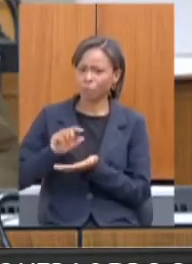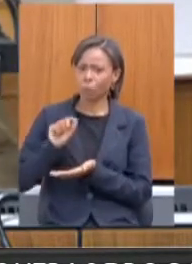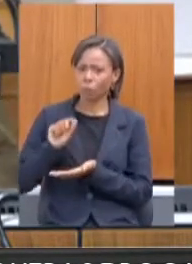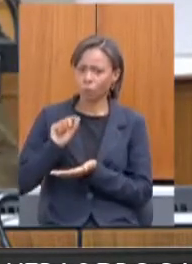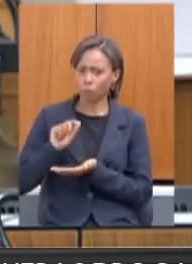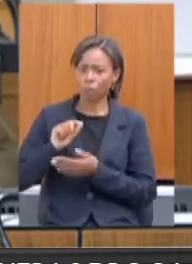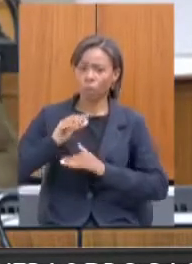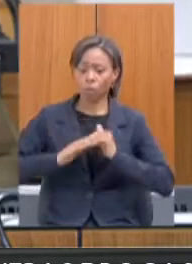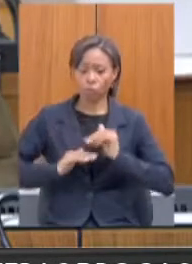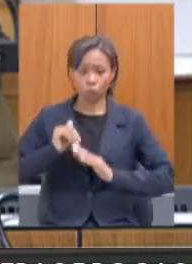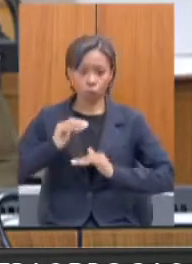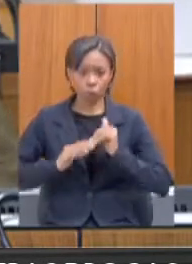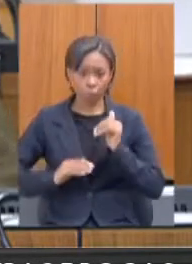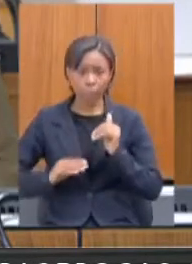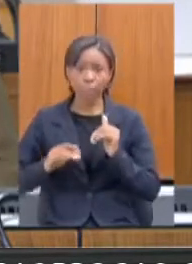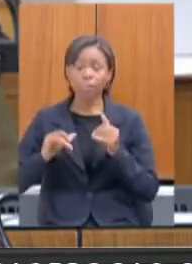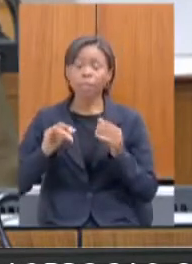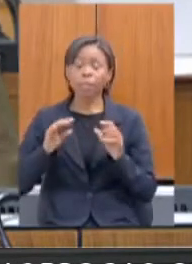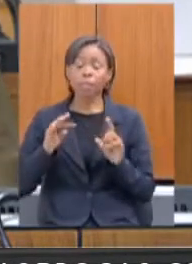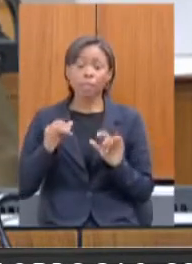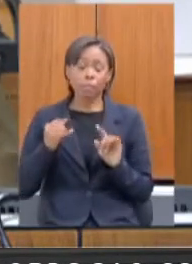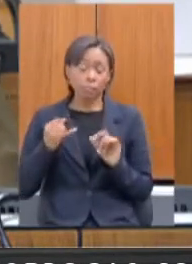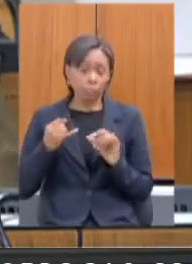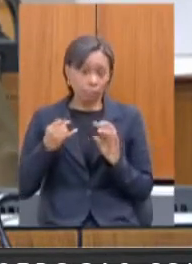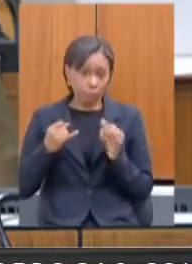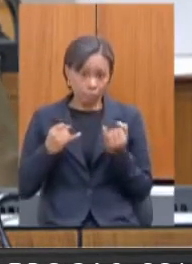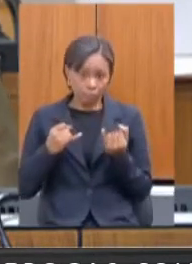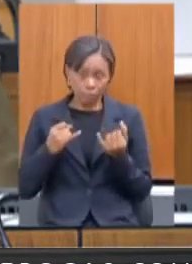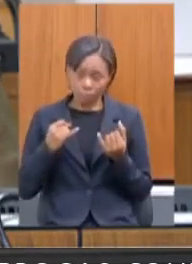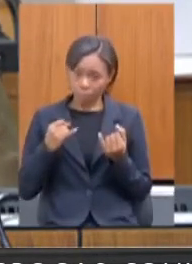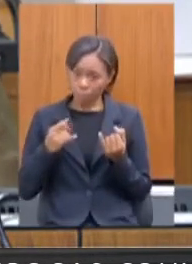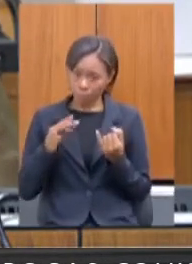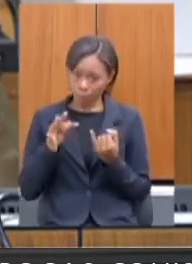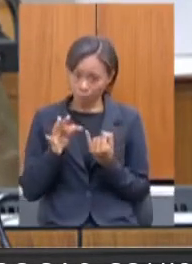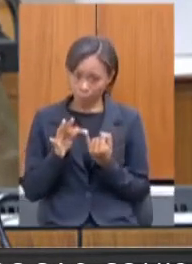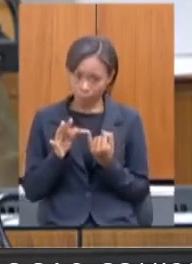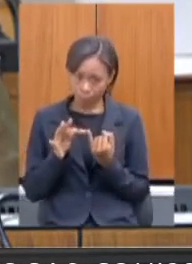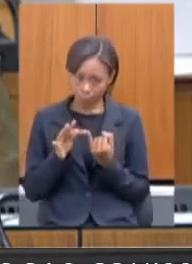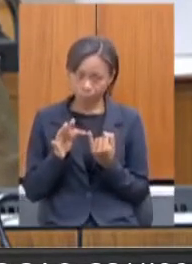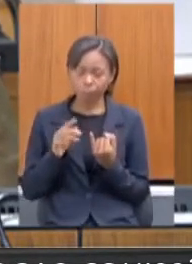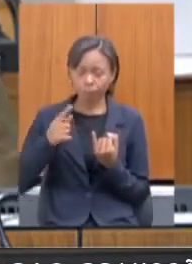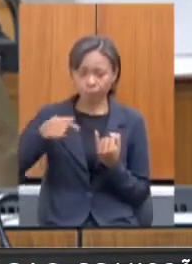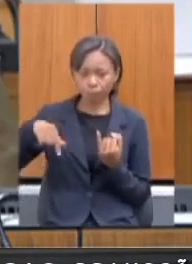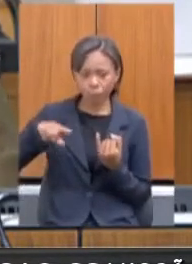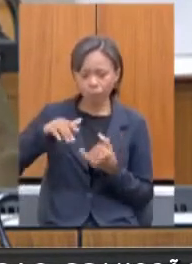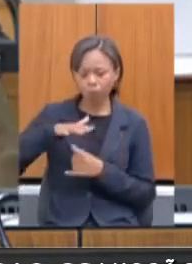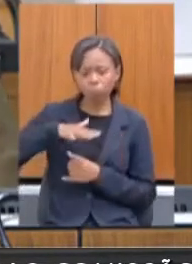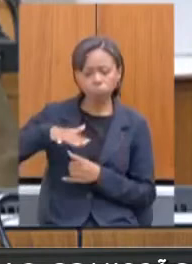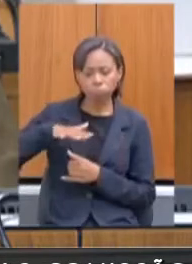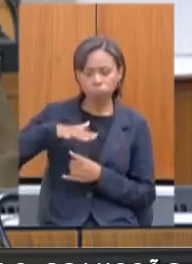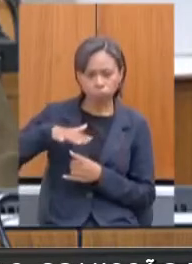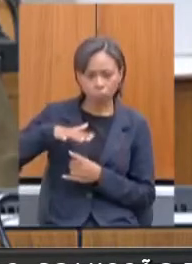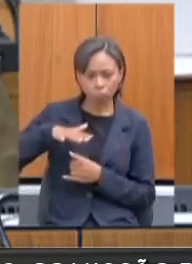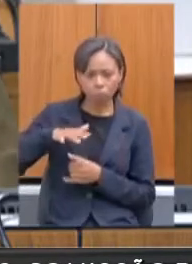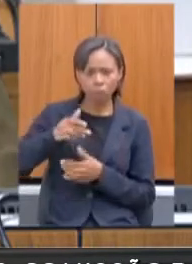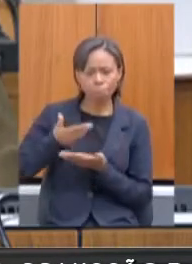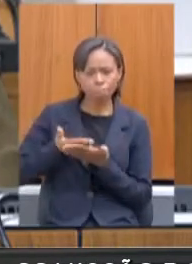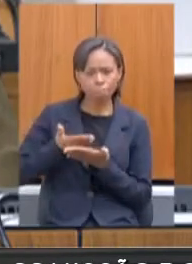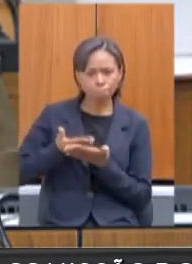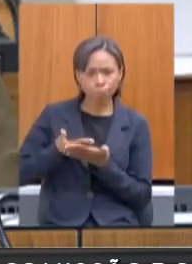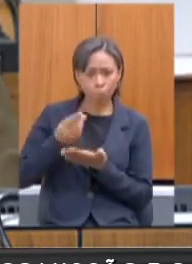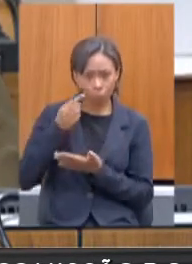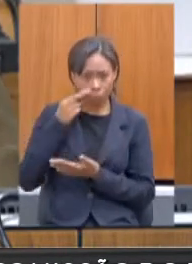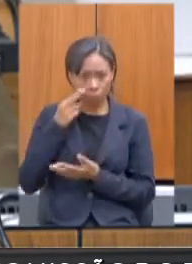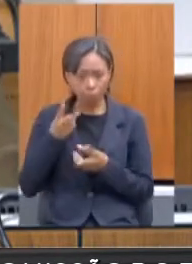tecnologia de informação e comunicação. Então, nós fizemos um estudo de emprego nesse setor e vimos que 13 municípios